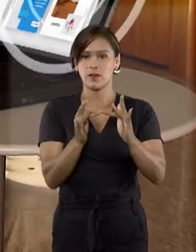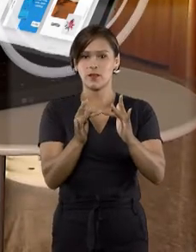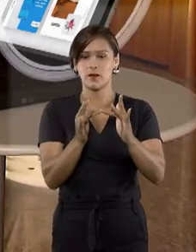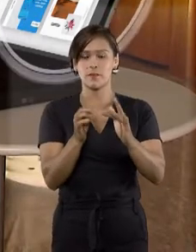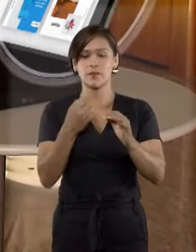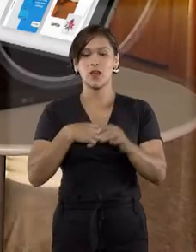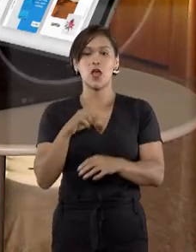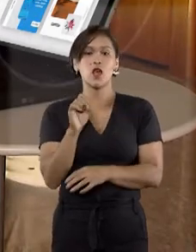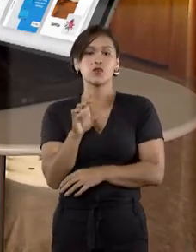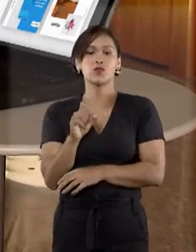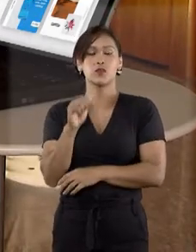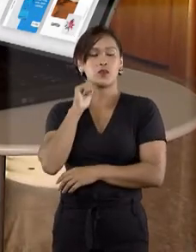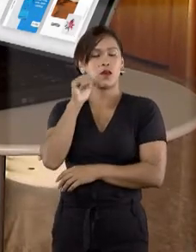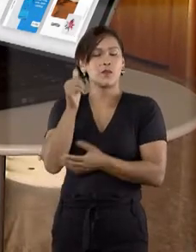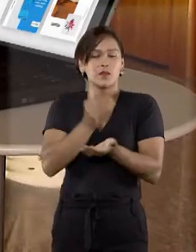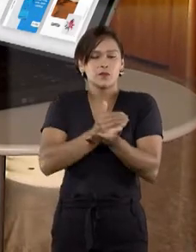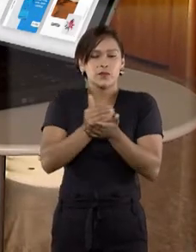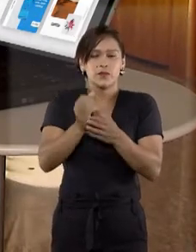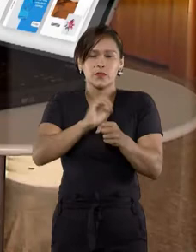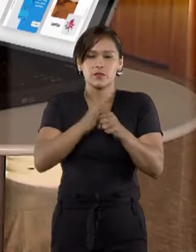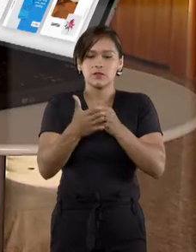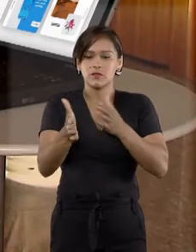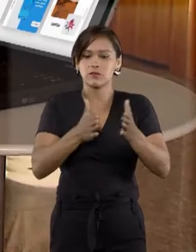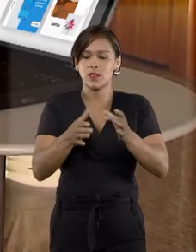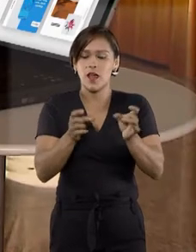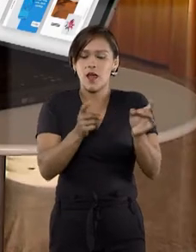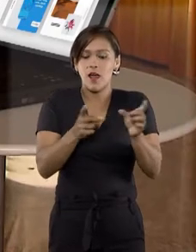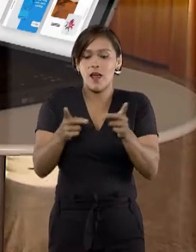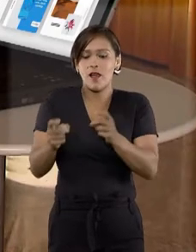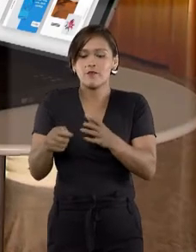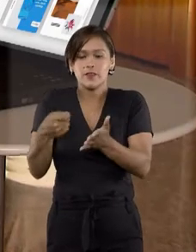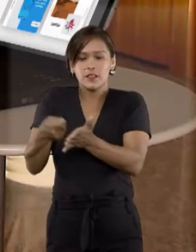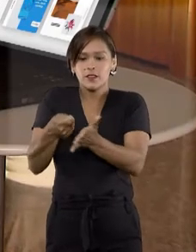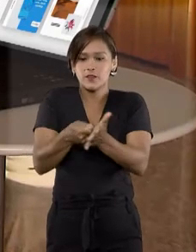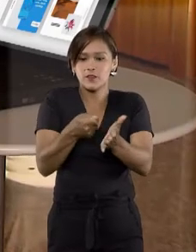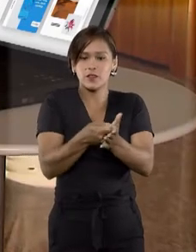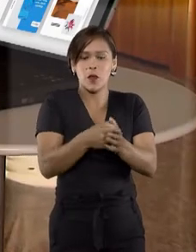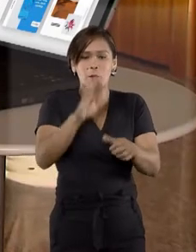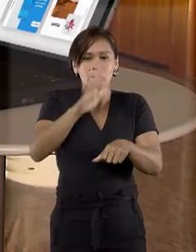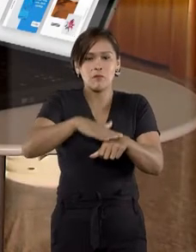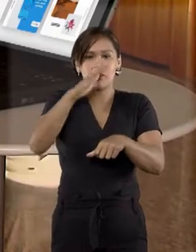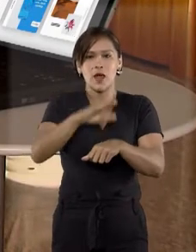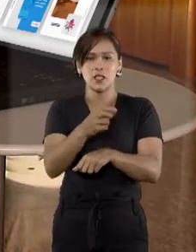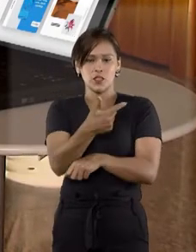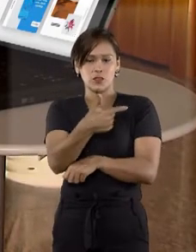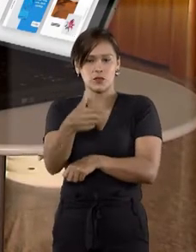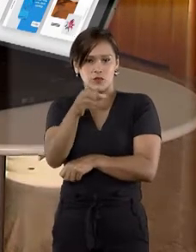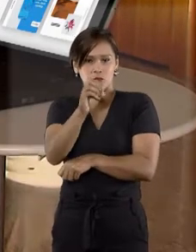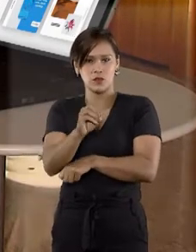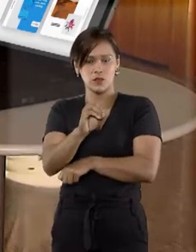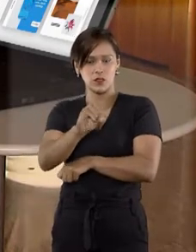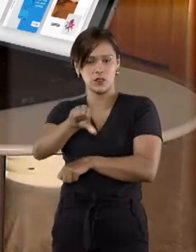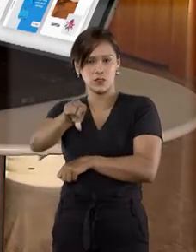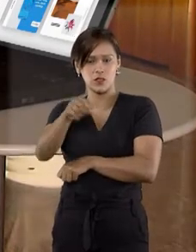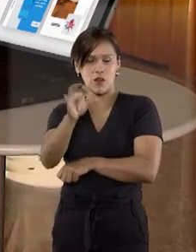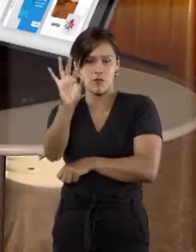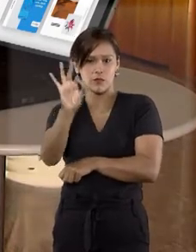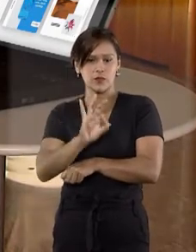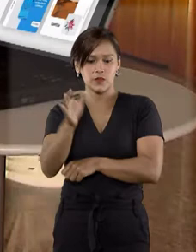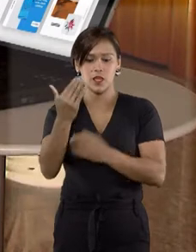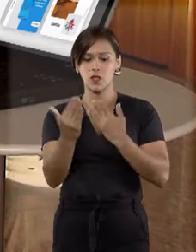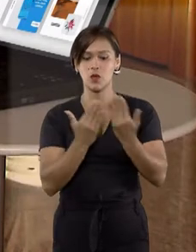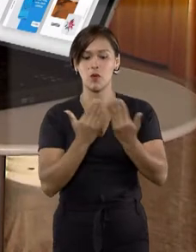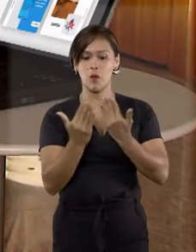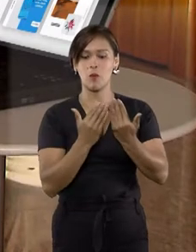Só em abril, início da pandemia, as vendas online e o varejo pela internet registraram um aumento de 209%